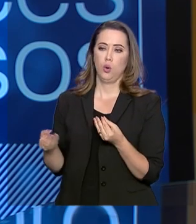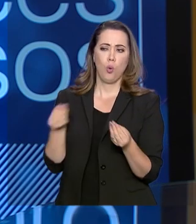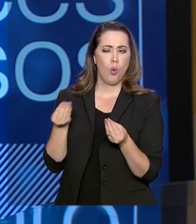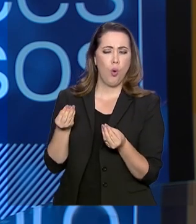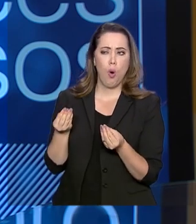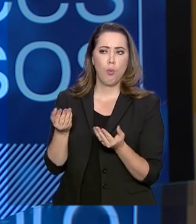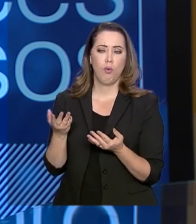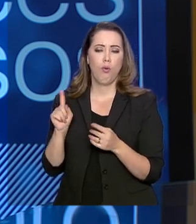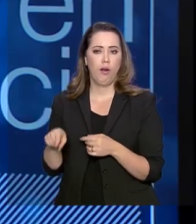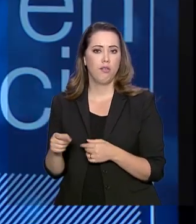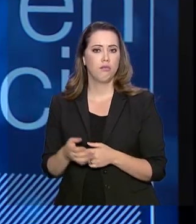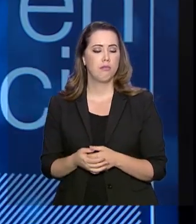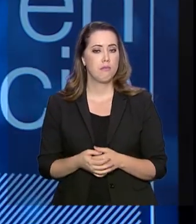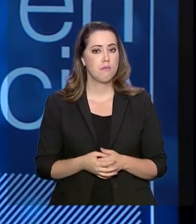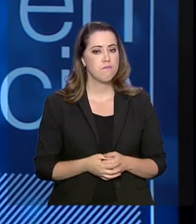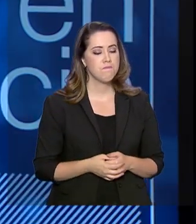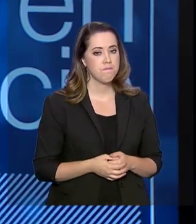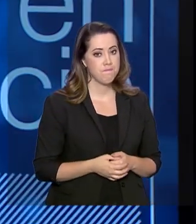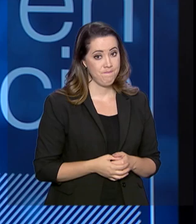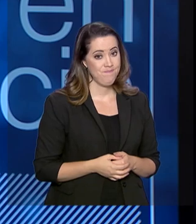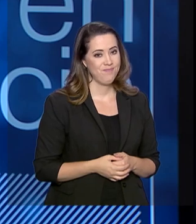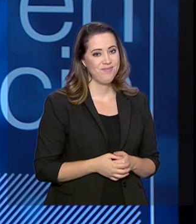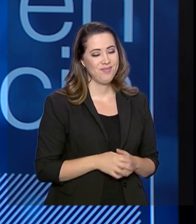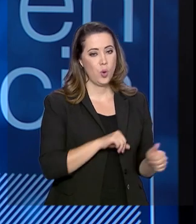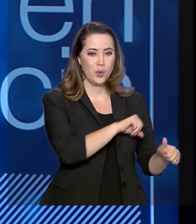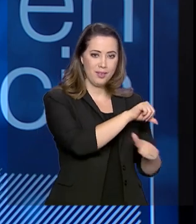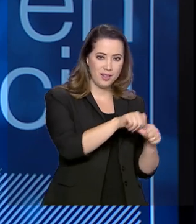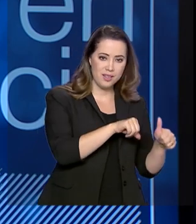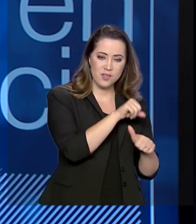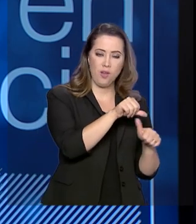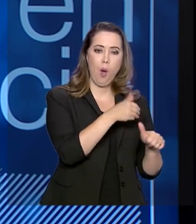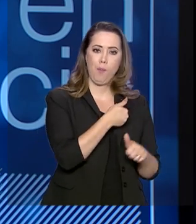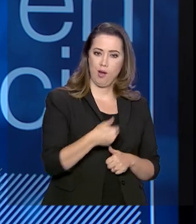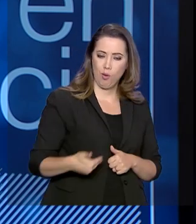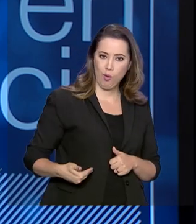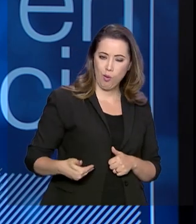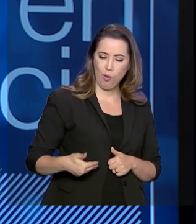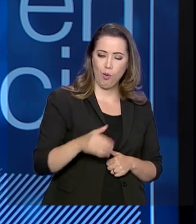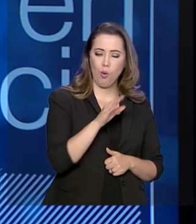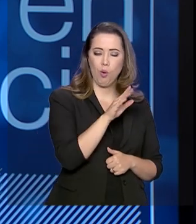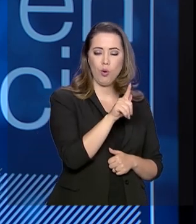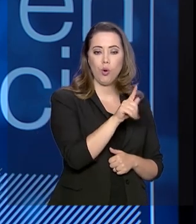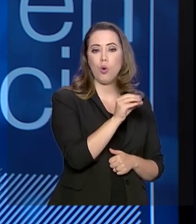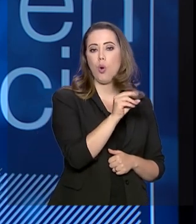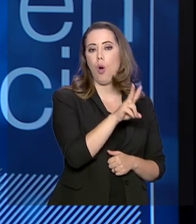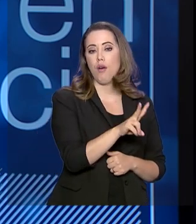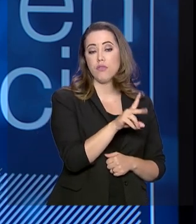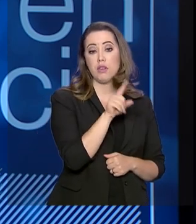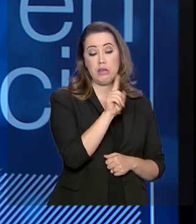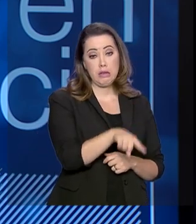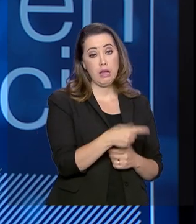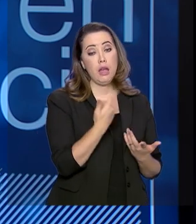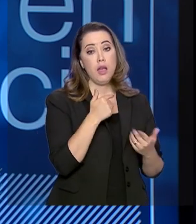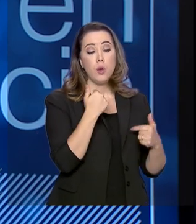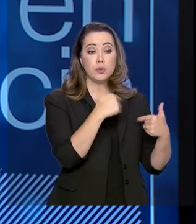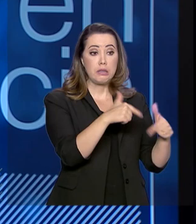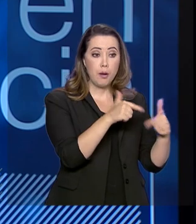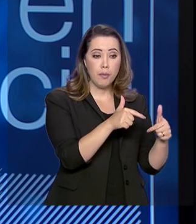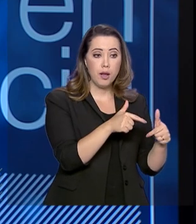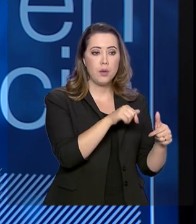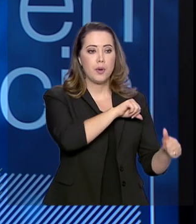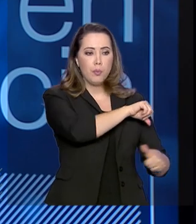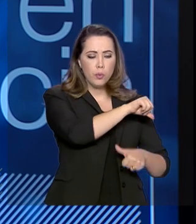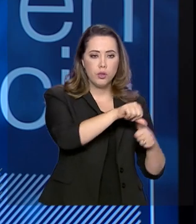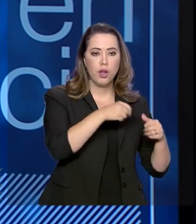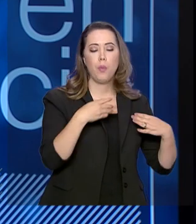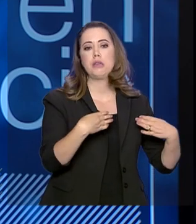funcionar? Isso. O Transforma Gov é uma abordagem sistêmica de transformação de todos os ministérios, autarquias e fundações do